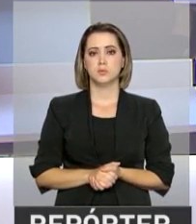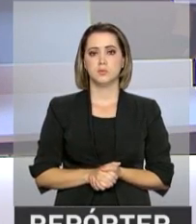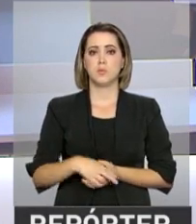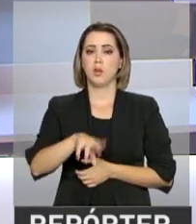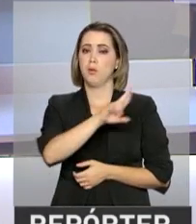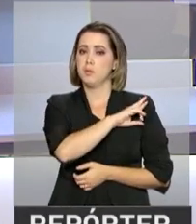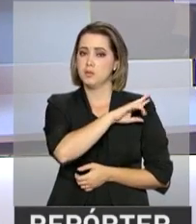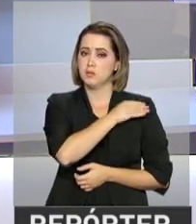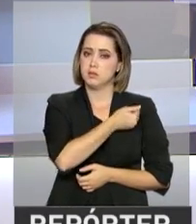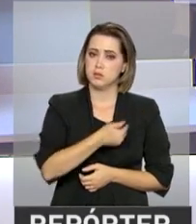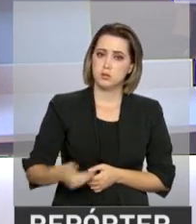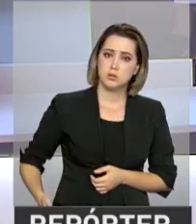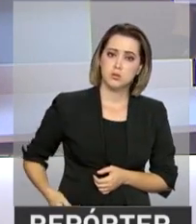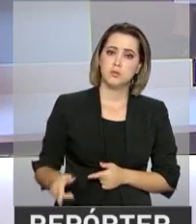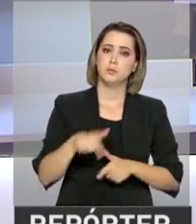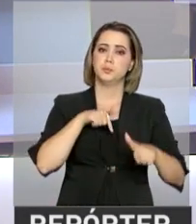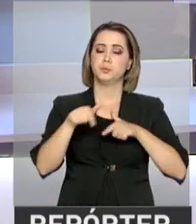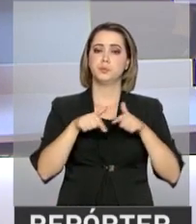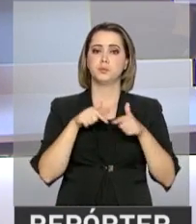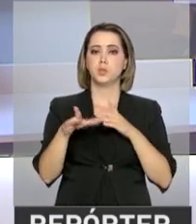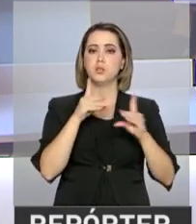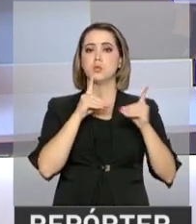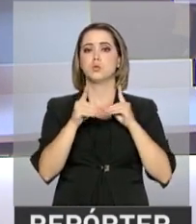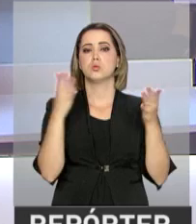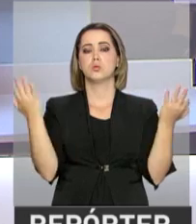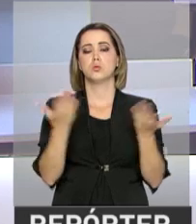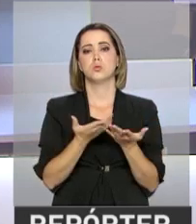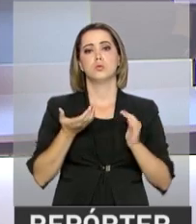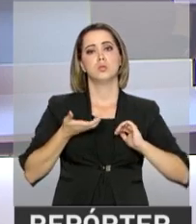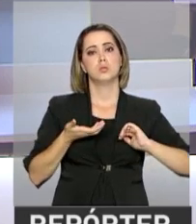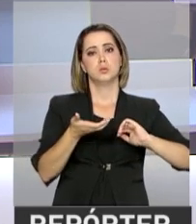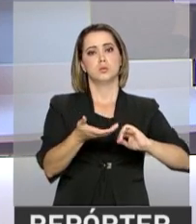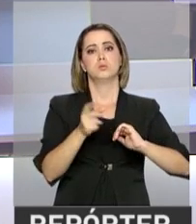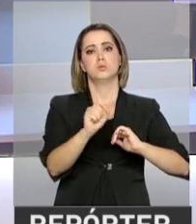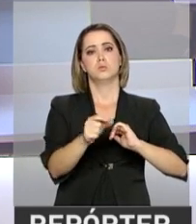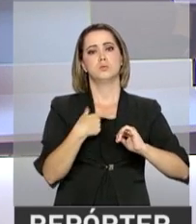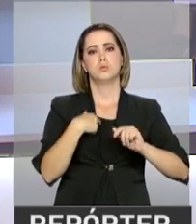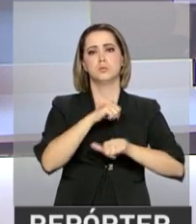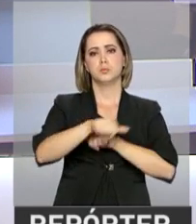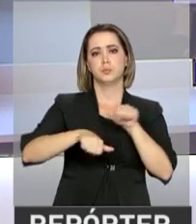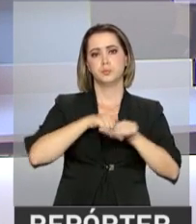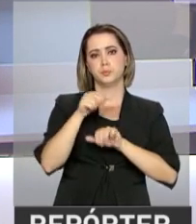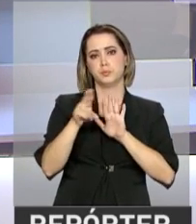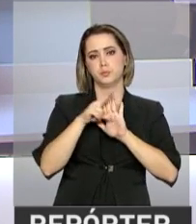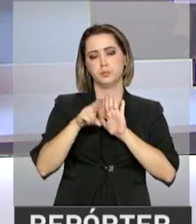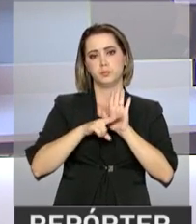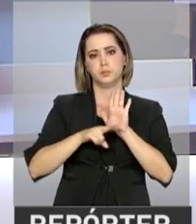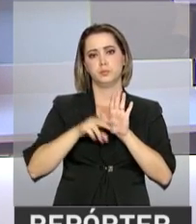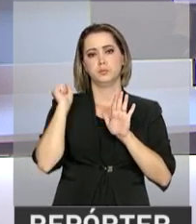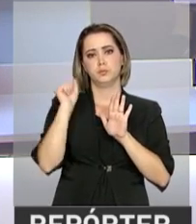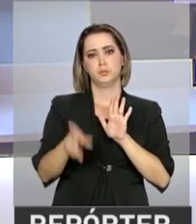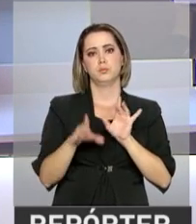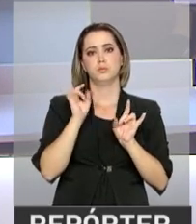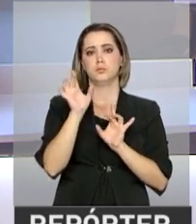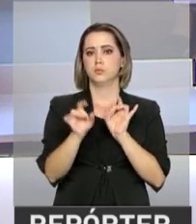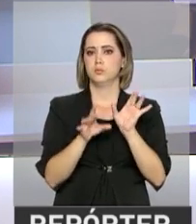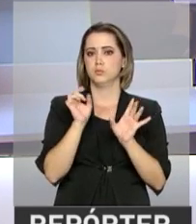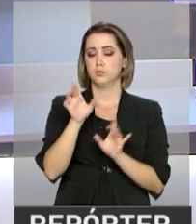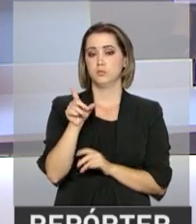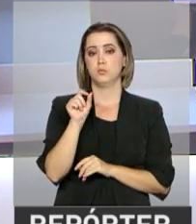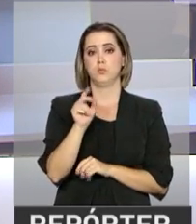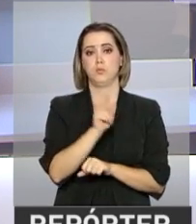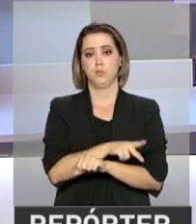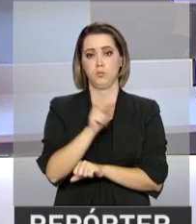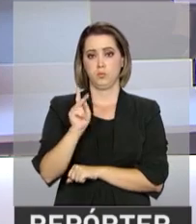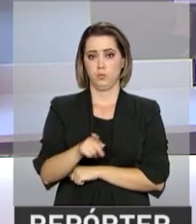Representantes do governo e dos trabalhadores debateram hoje na Câmara dos Deputados mudanças nas regras de aposentadorias especiais